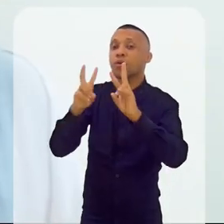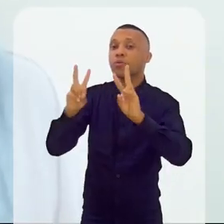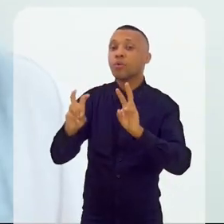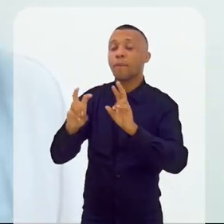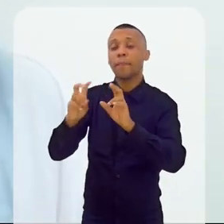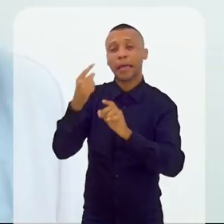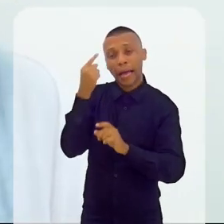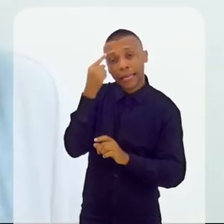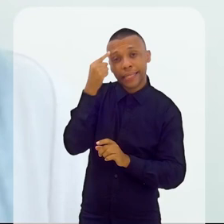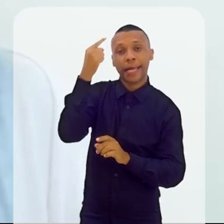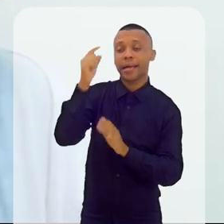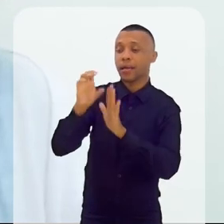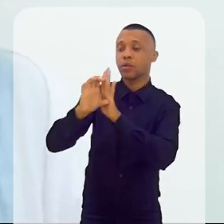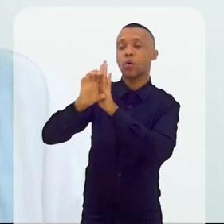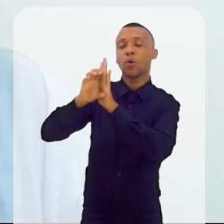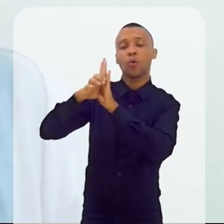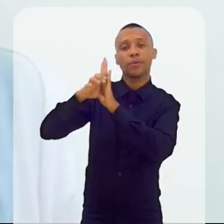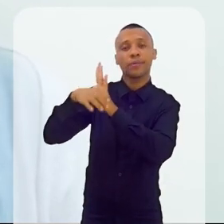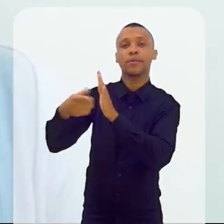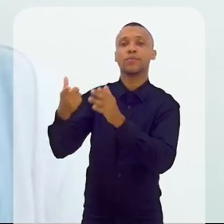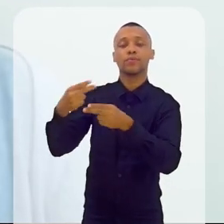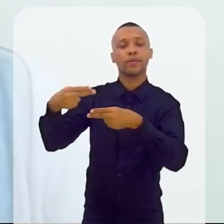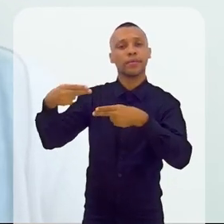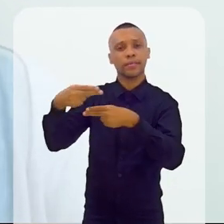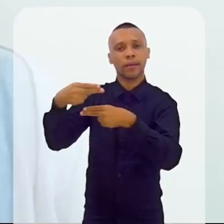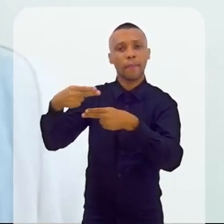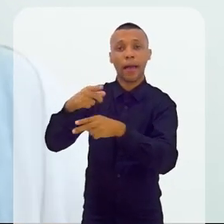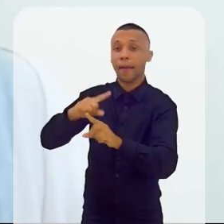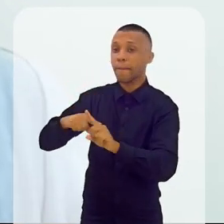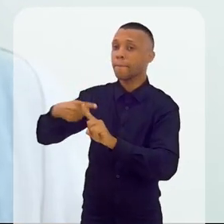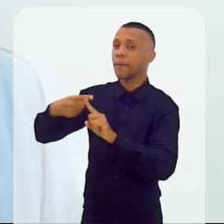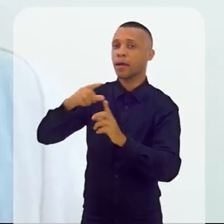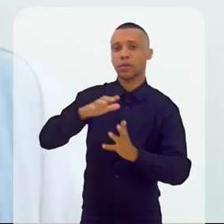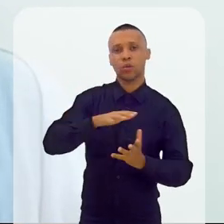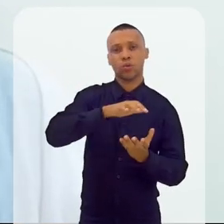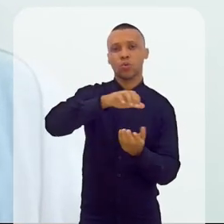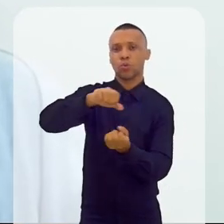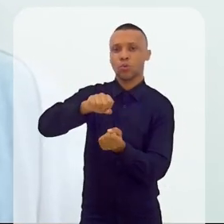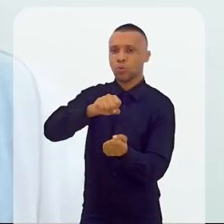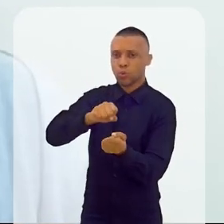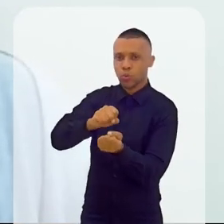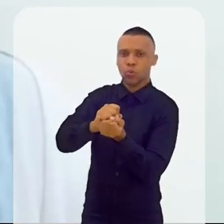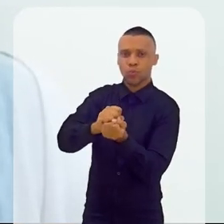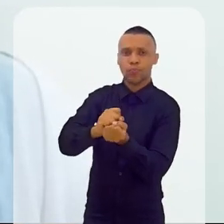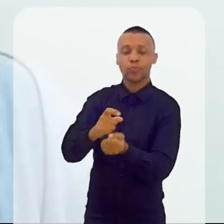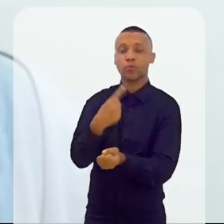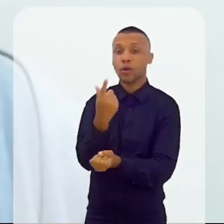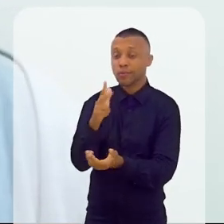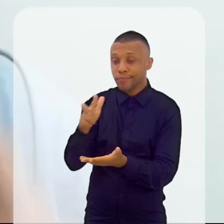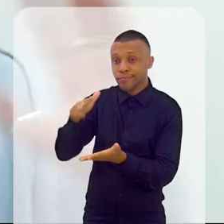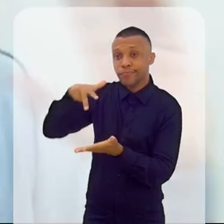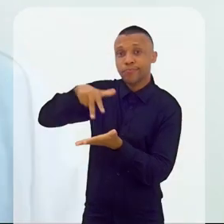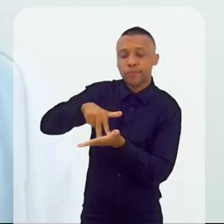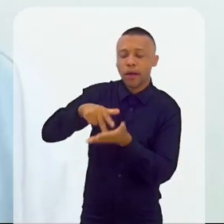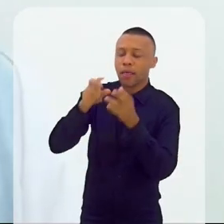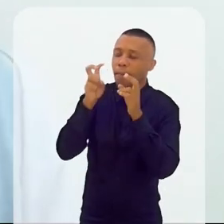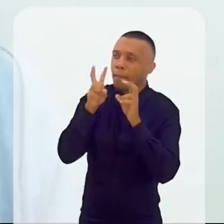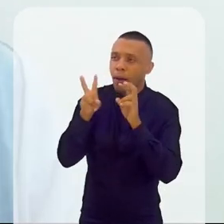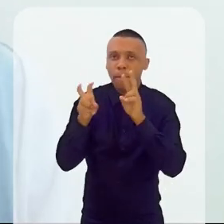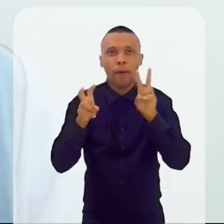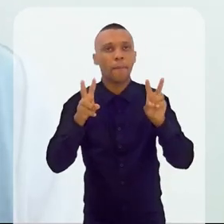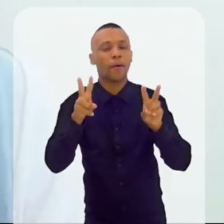concepção do Centro Sebrae de Sustentabilidade, Porque desde que a gente chega próximo, coloca o pé ali, É possível ver